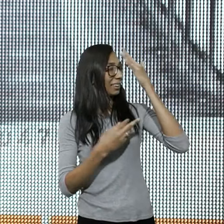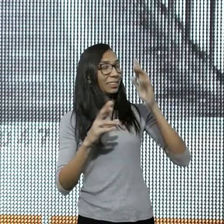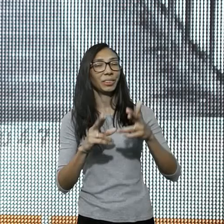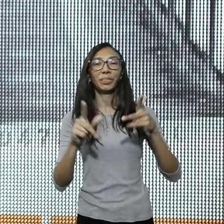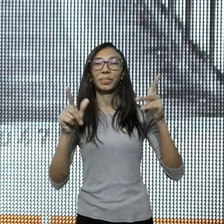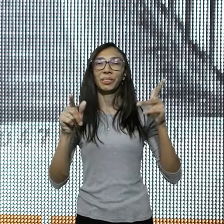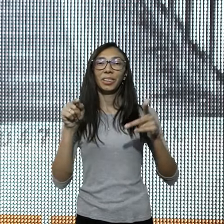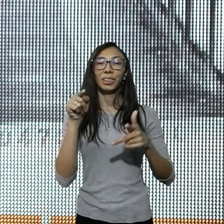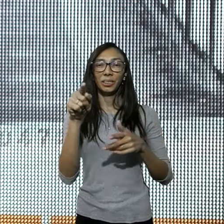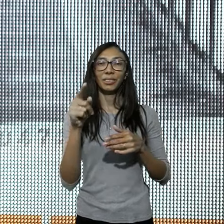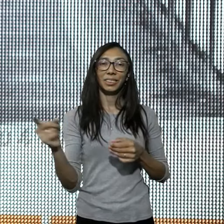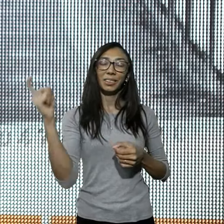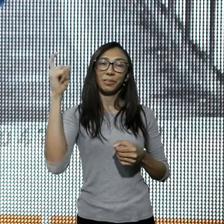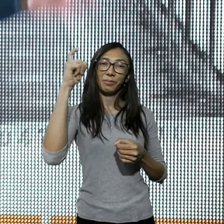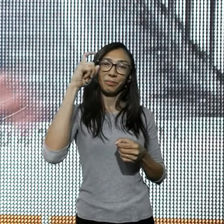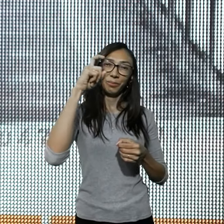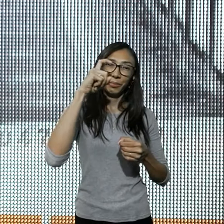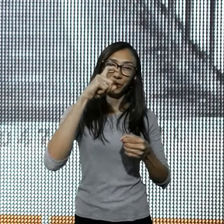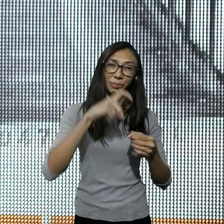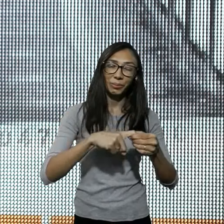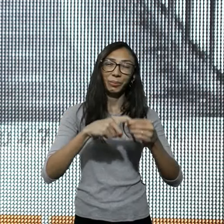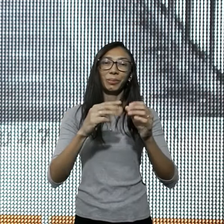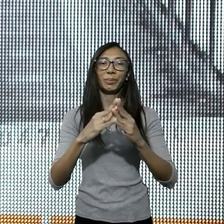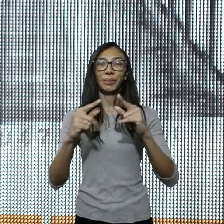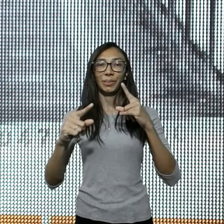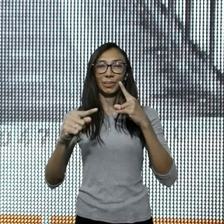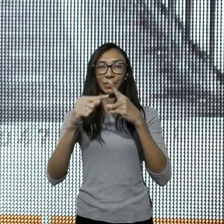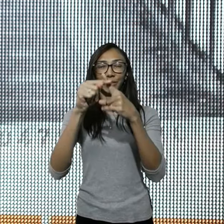porque você decide, voltar, e não ser, como a maioria,